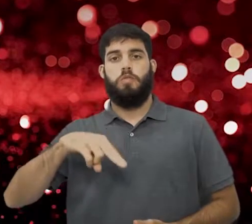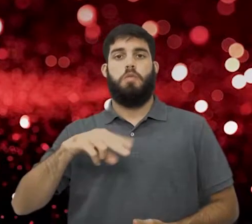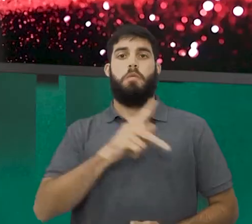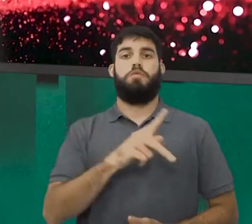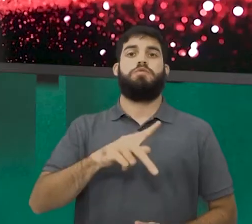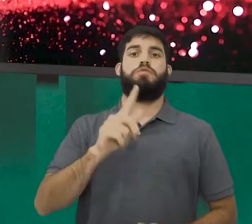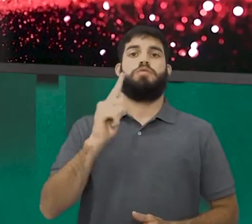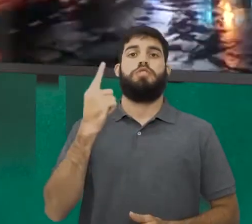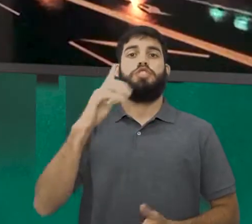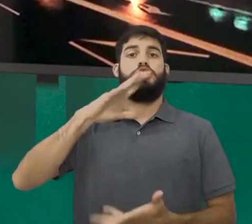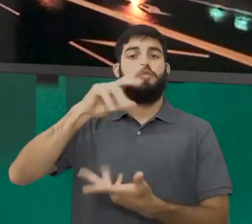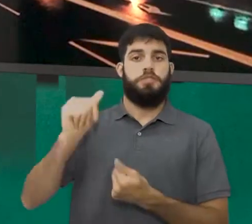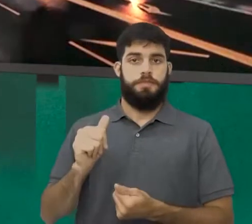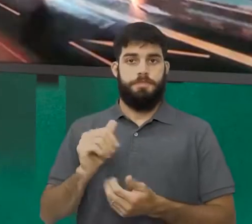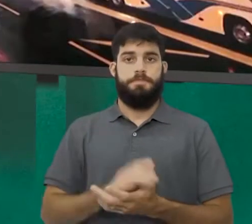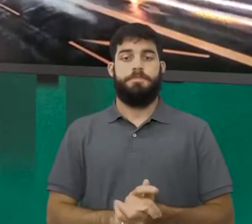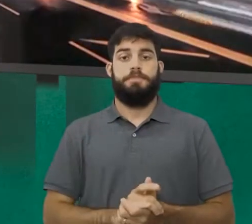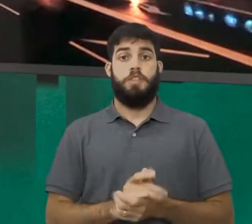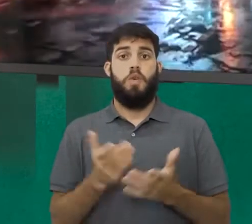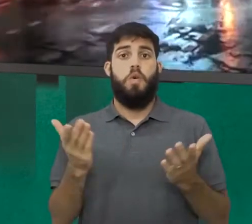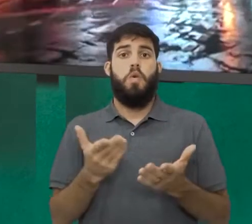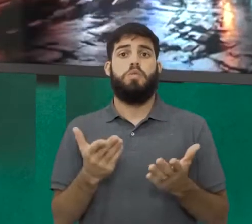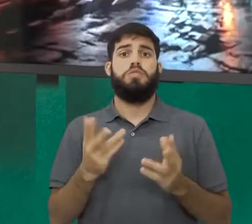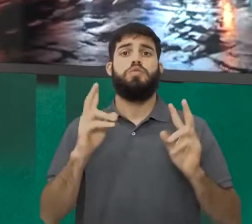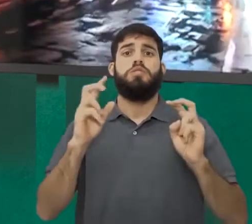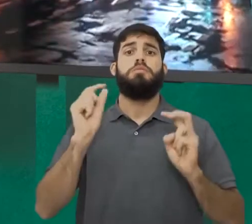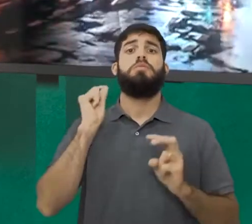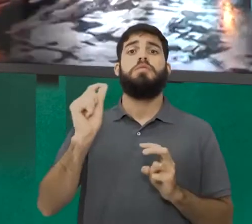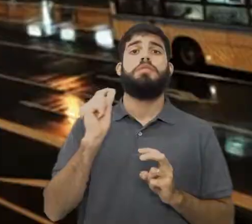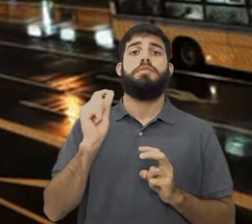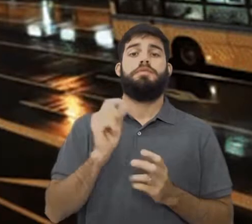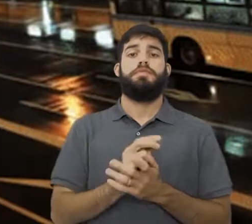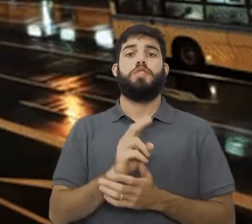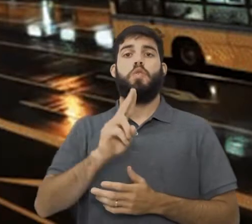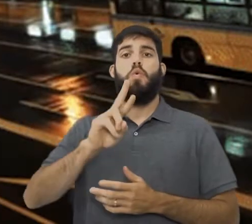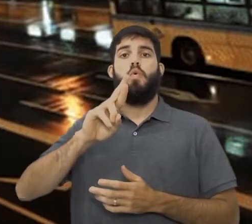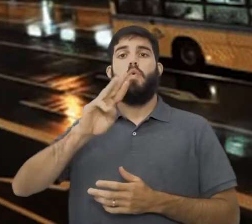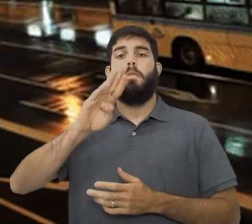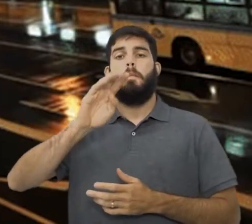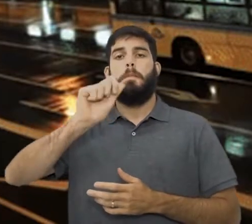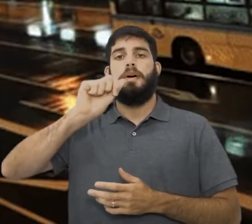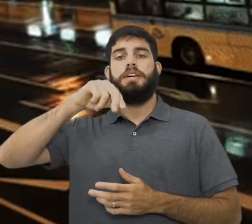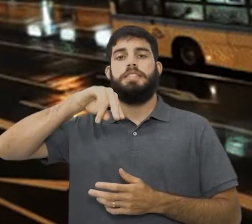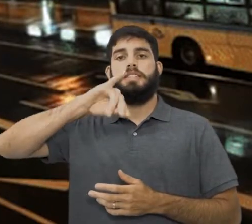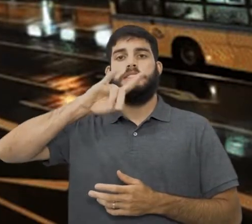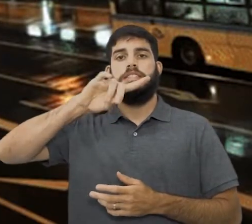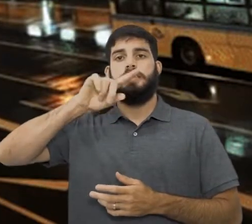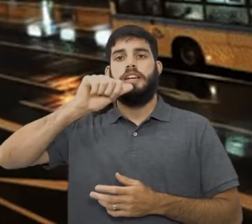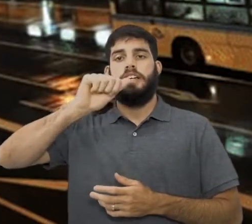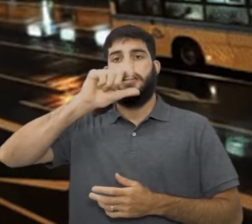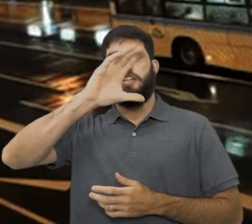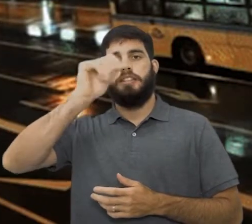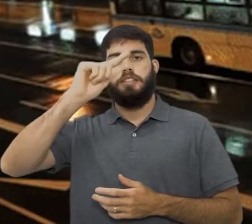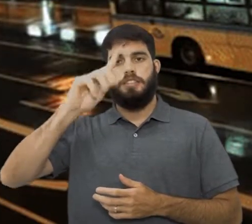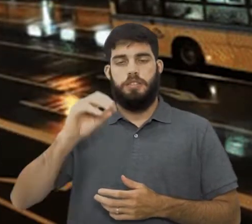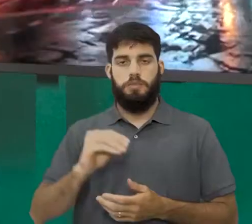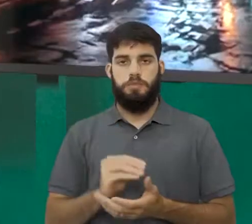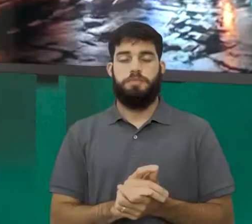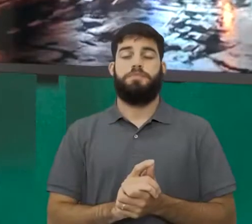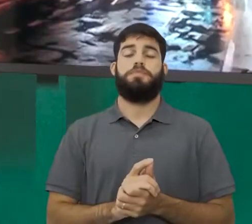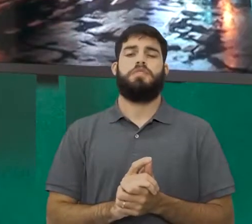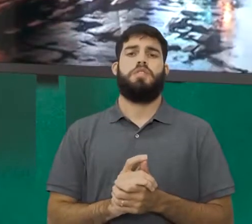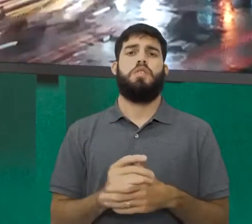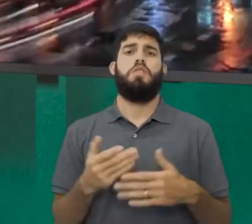geografia. Para hoje o tema é urbanização. Indiscutivelmente, uma das experiências